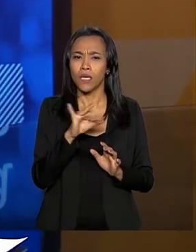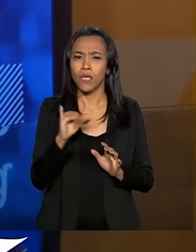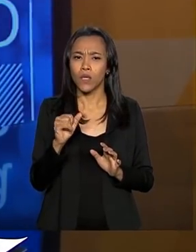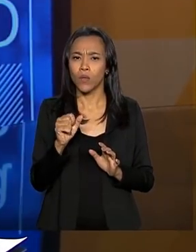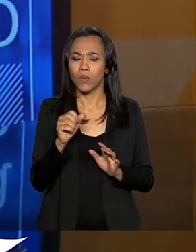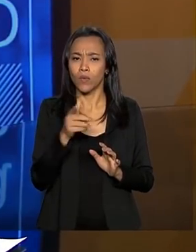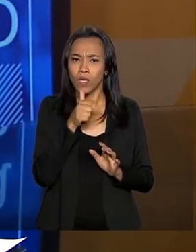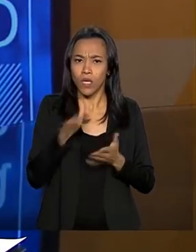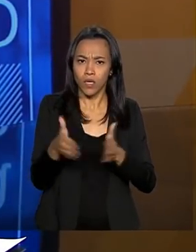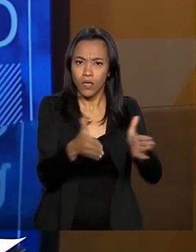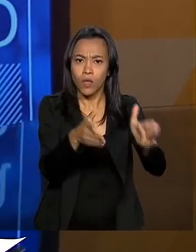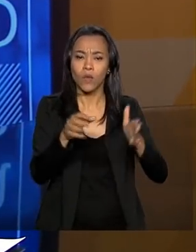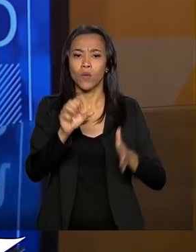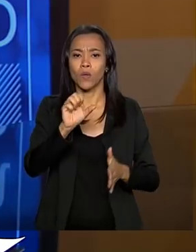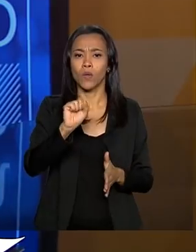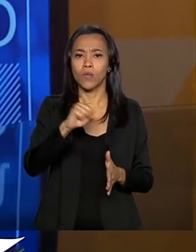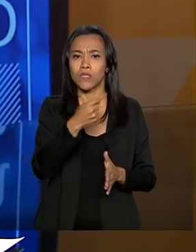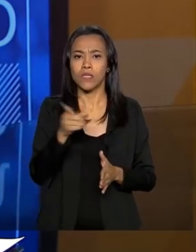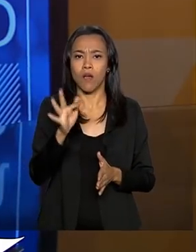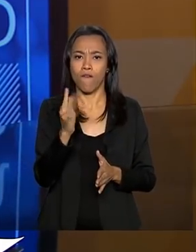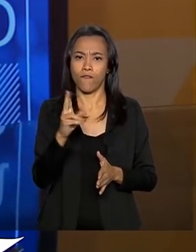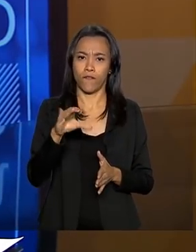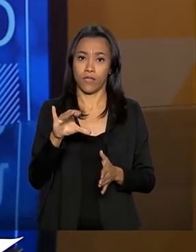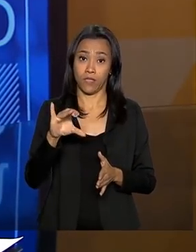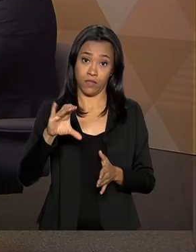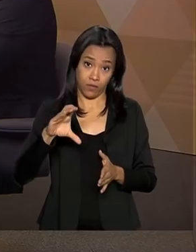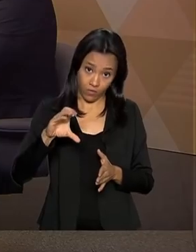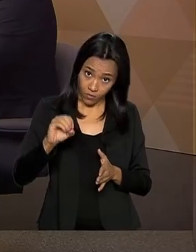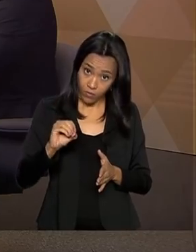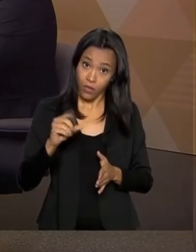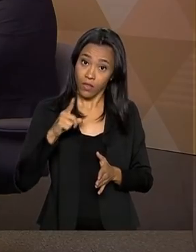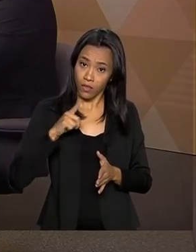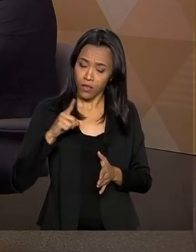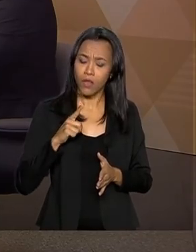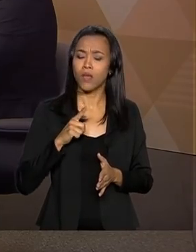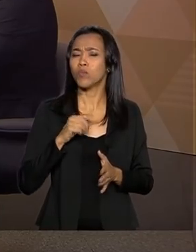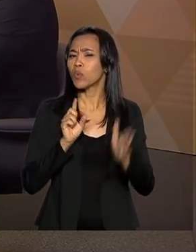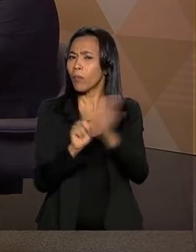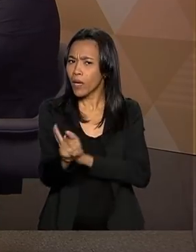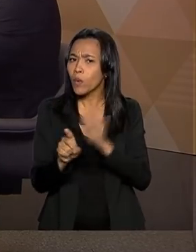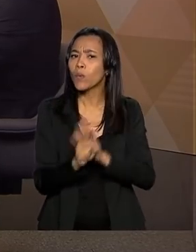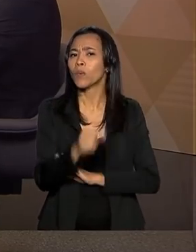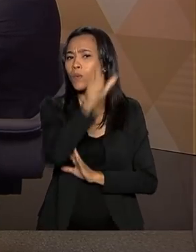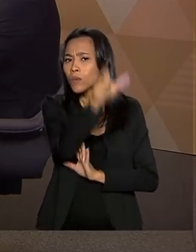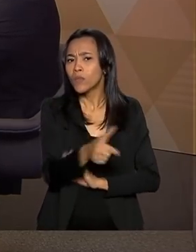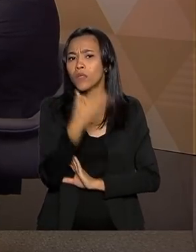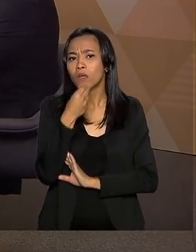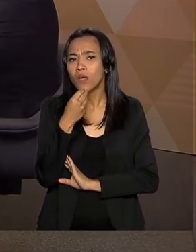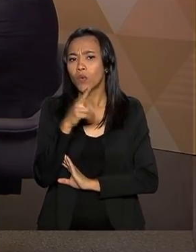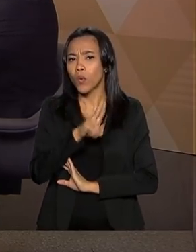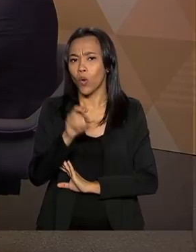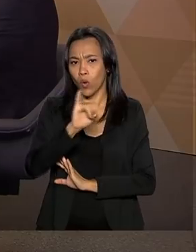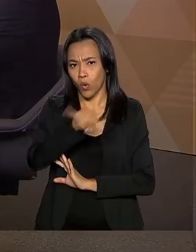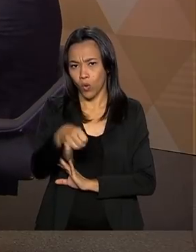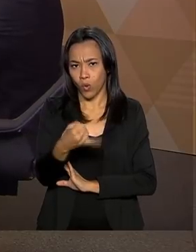e a situação em que ele está, nós temos uma pergunta do José de Ribamar, ministro. Ele é vendedor. Vamos ver a pergunta.